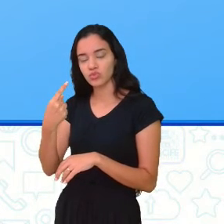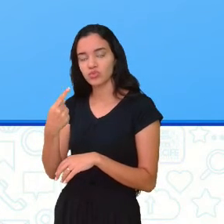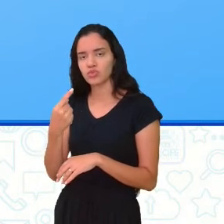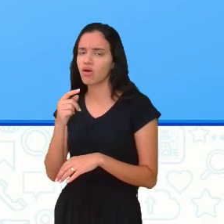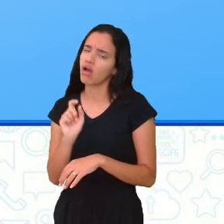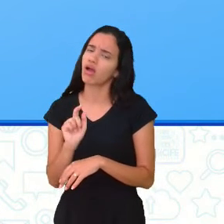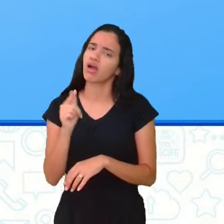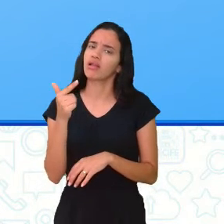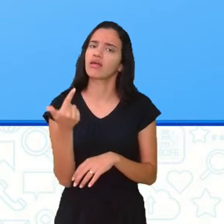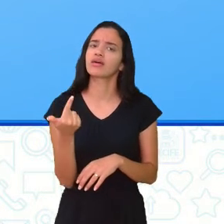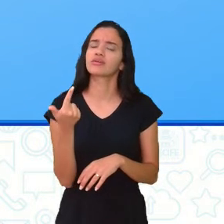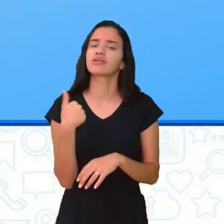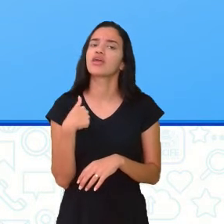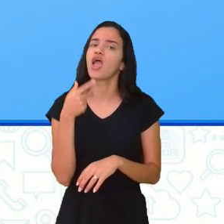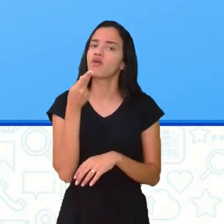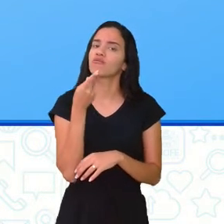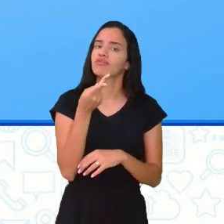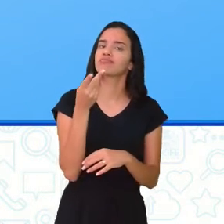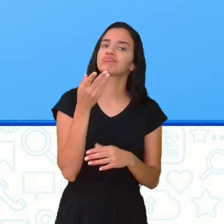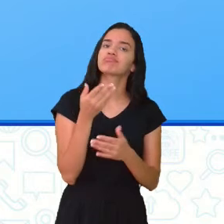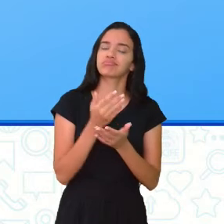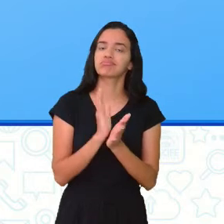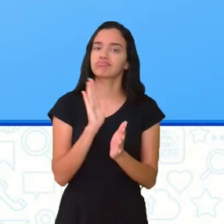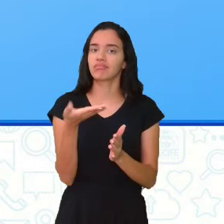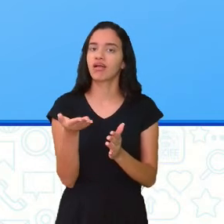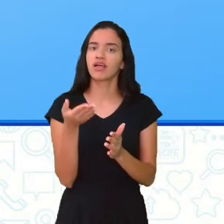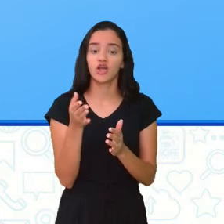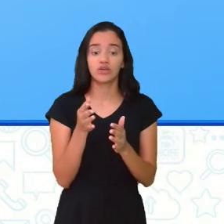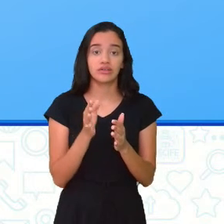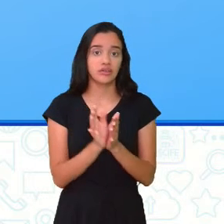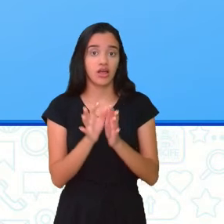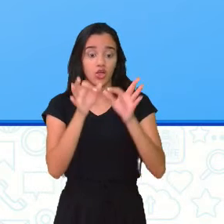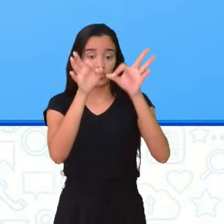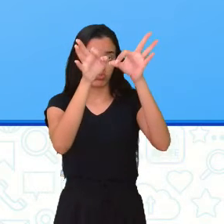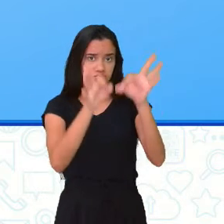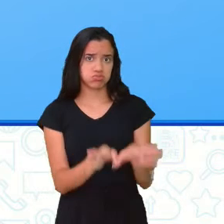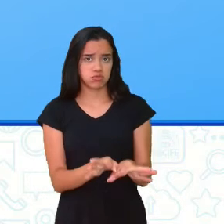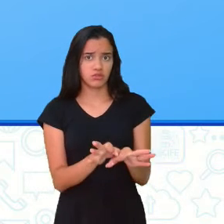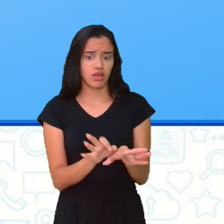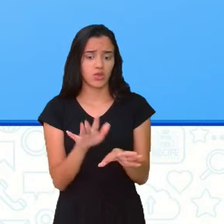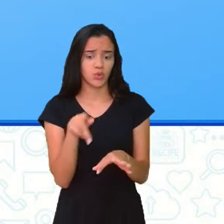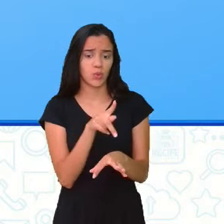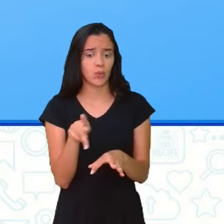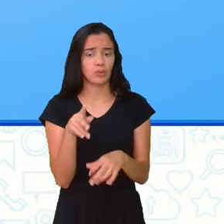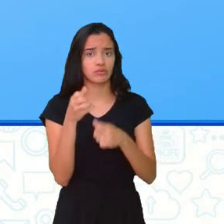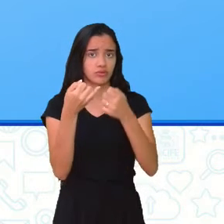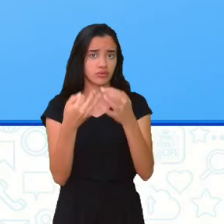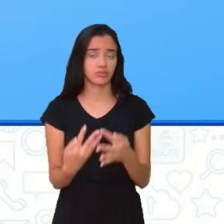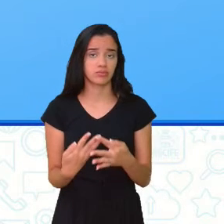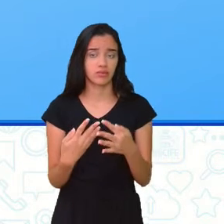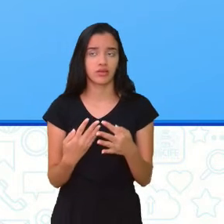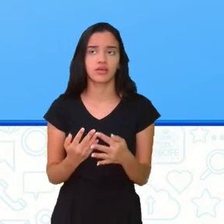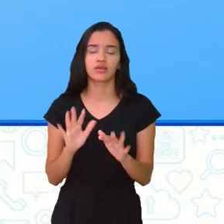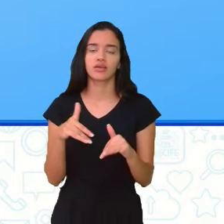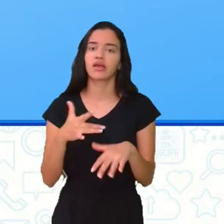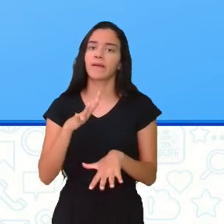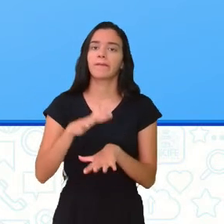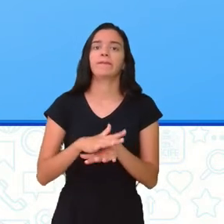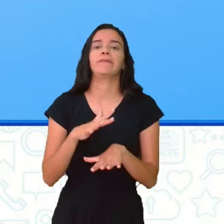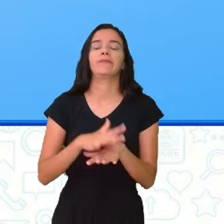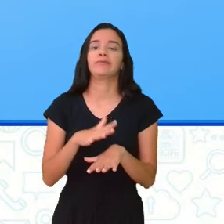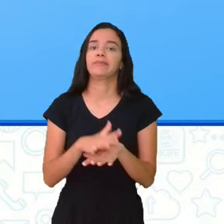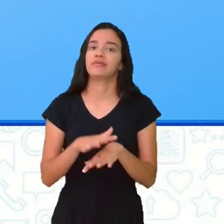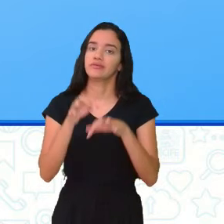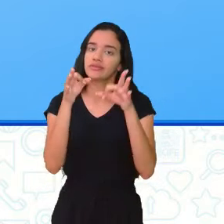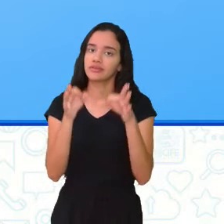Claro, gente. Já disse a vocês. Não precisa ser exatamente do jeito que o professor explica. Contanto que matematicamente